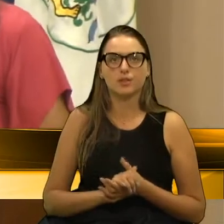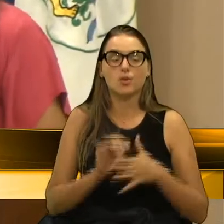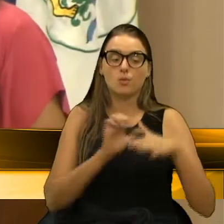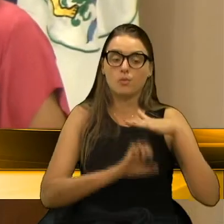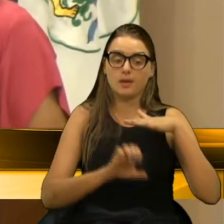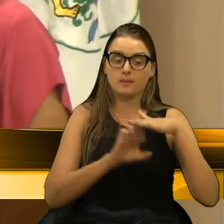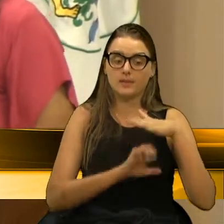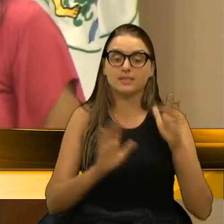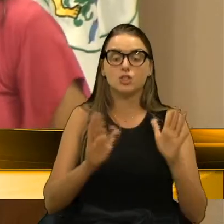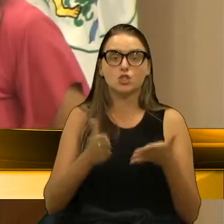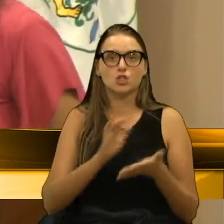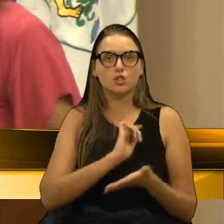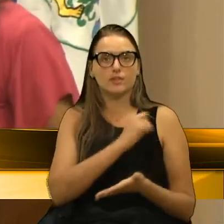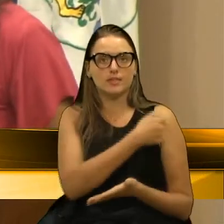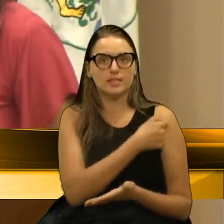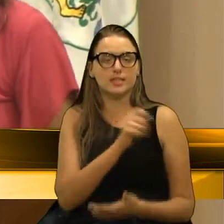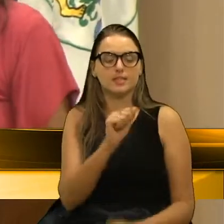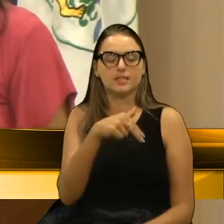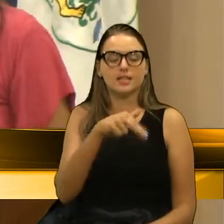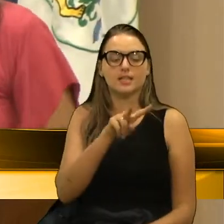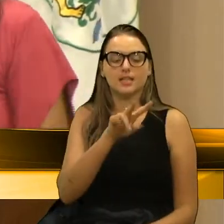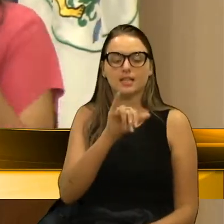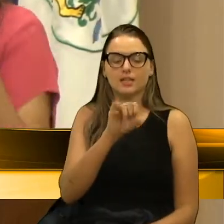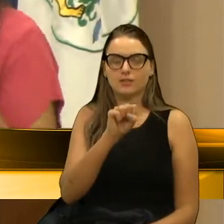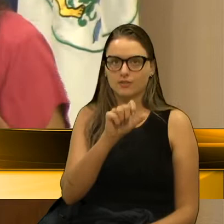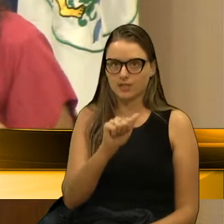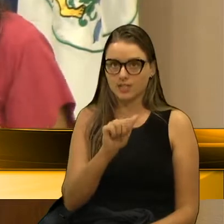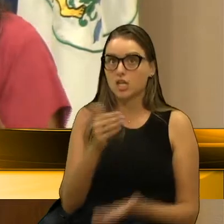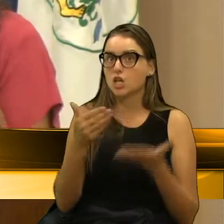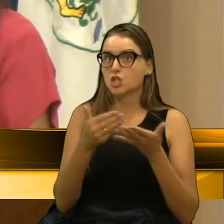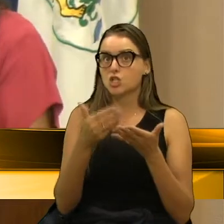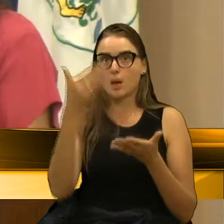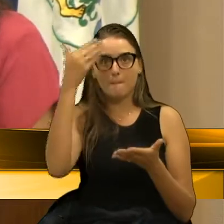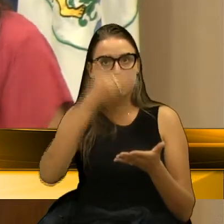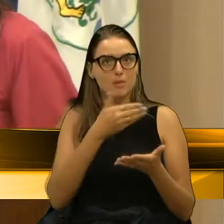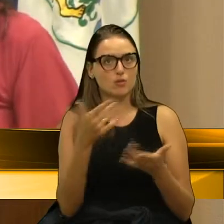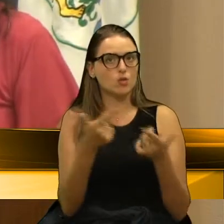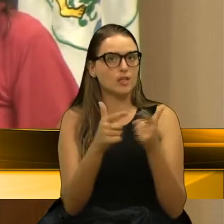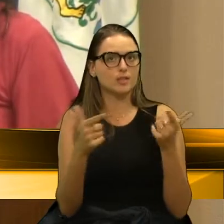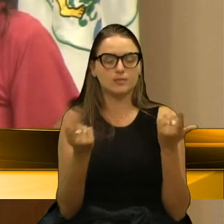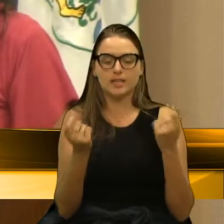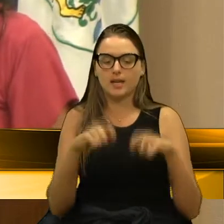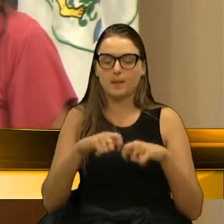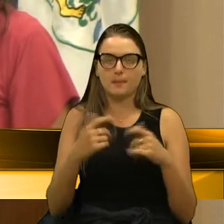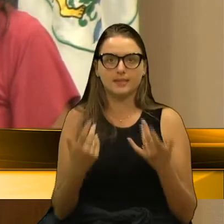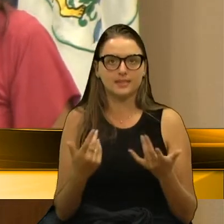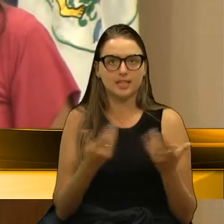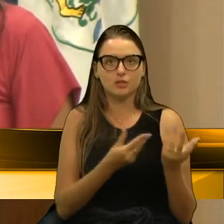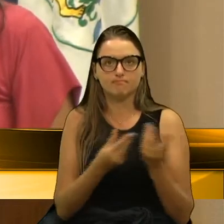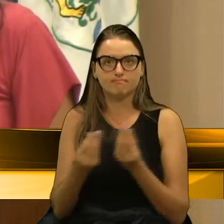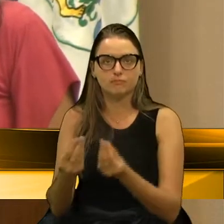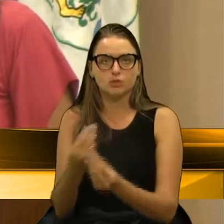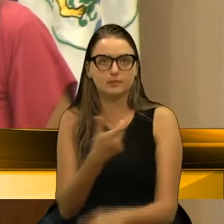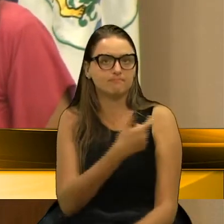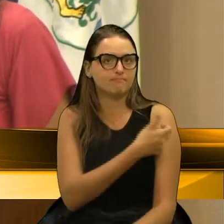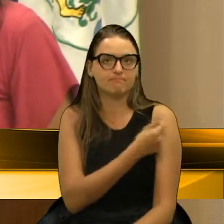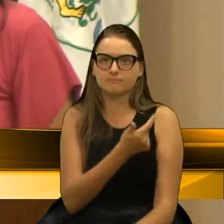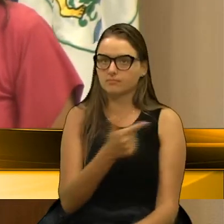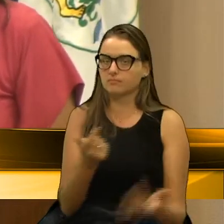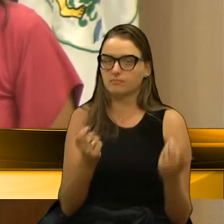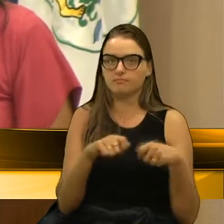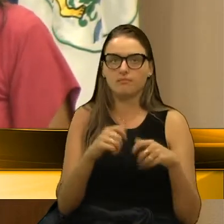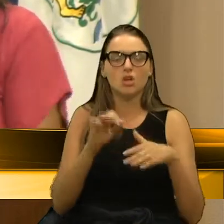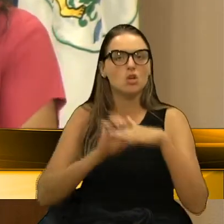fiscalizada pela Anvisa e já demonstrou que não tem capacidade para produção de larga escala para vacina, uma